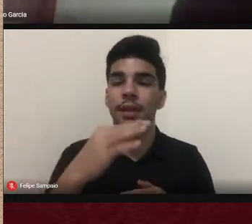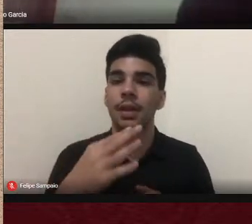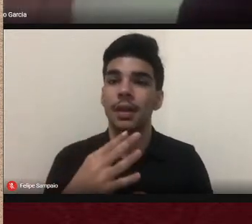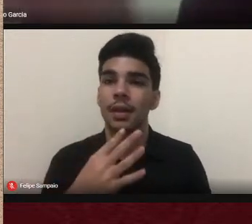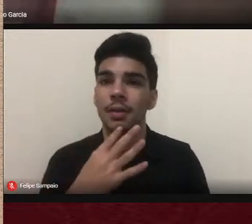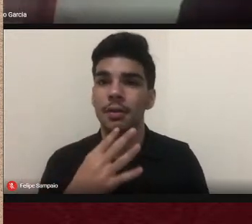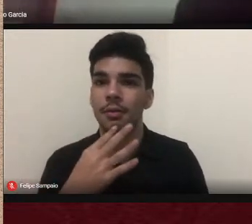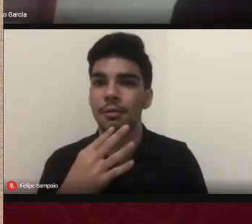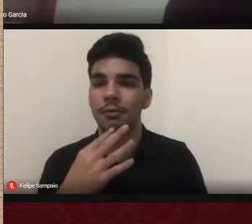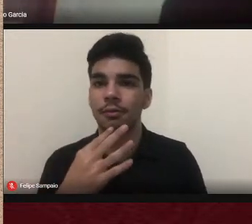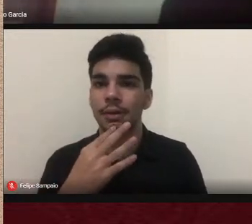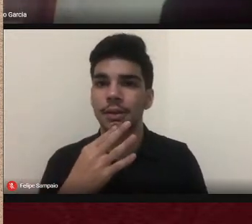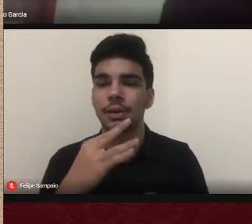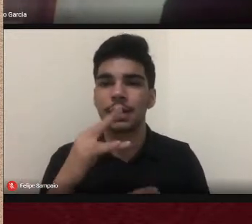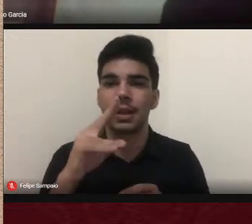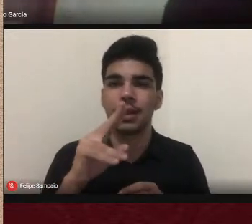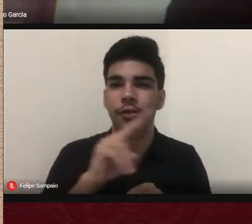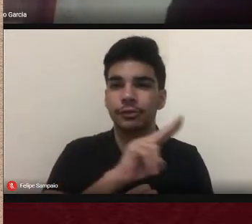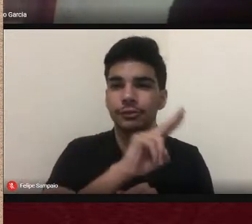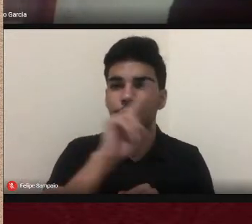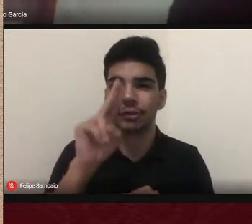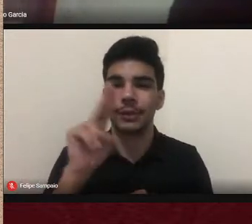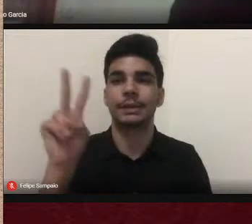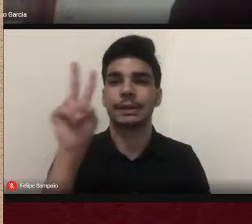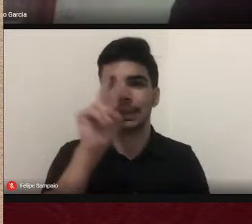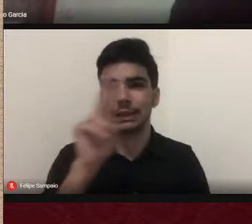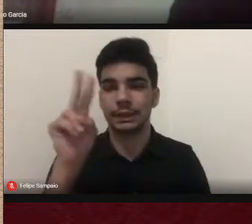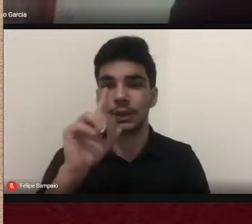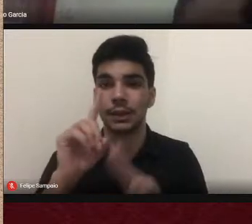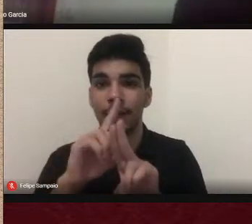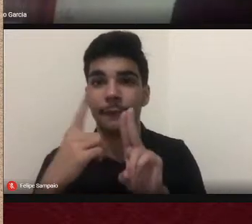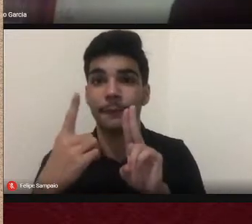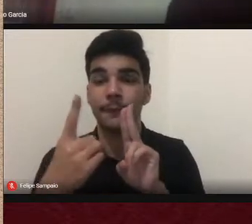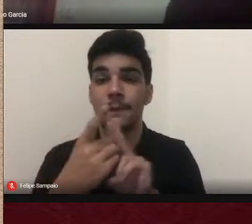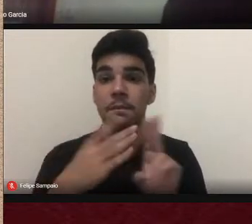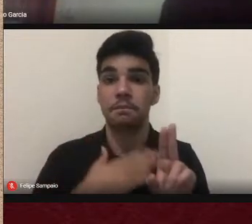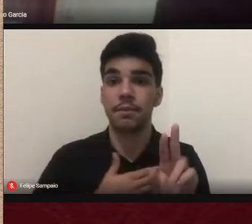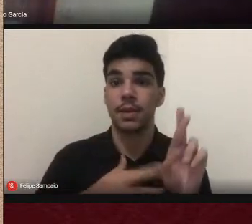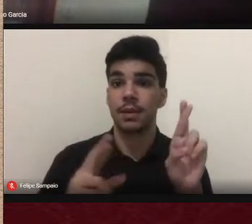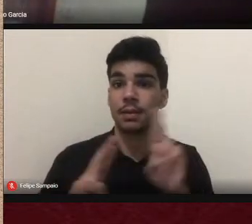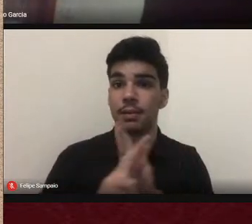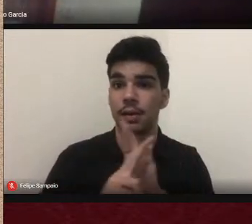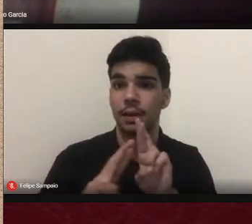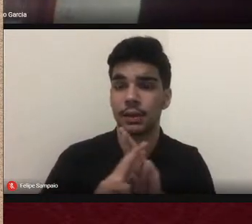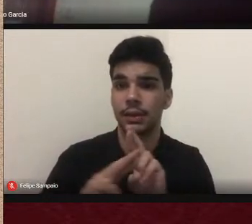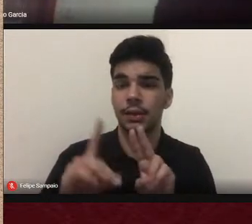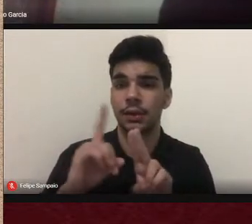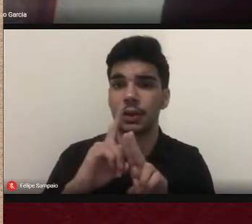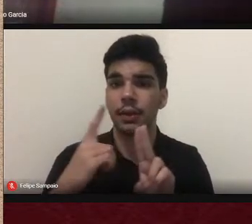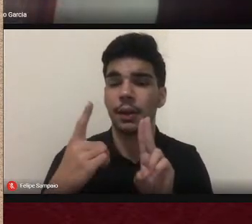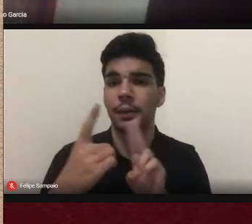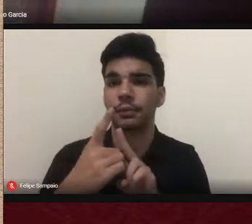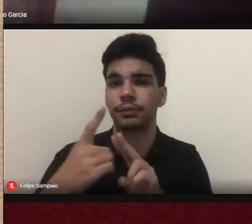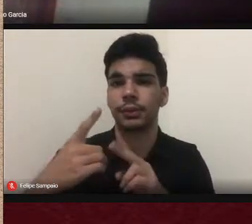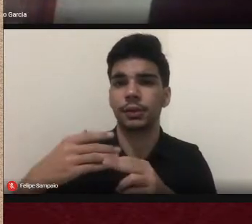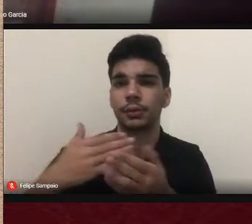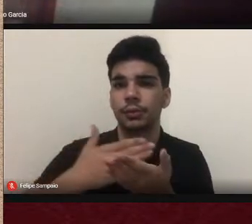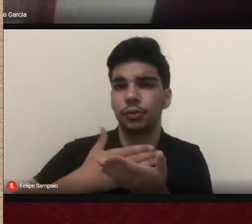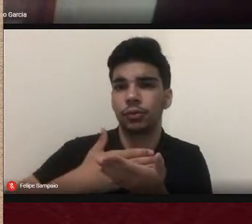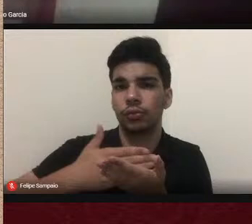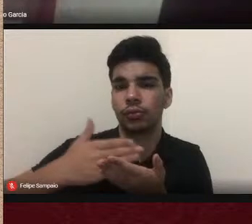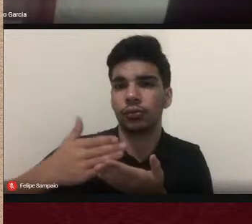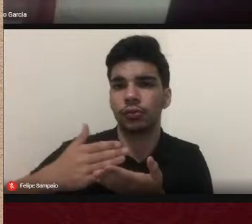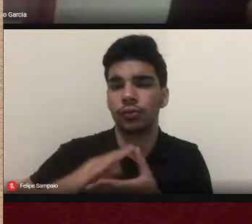colegas falando da história da UFGD minha relação com UFGD começou no meu